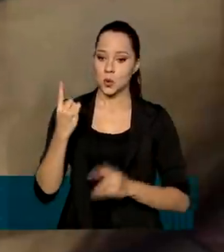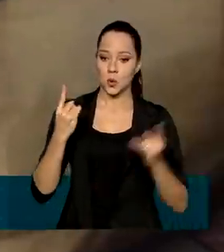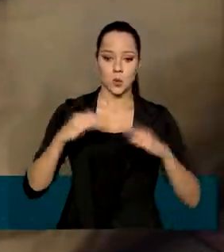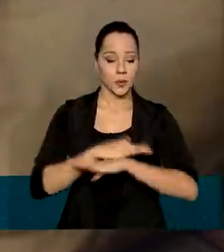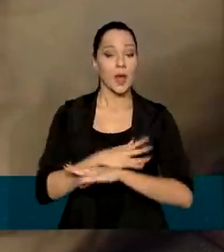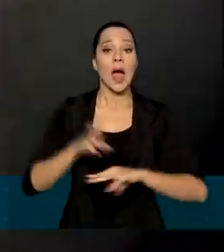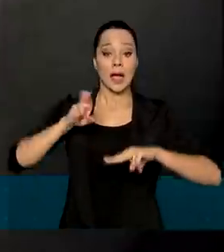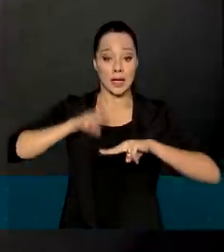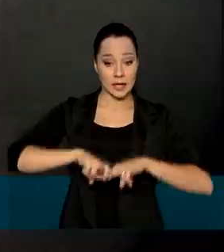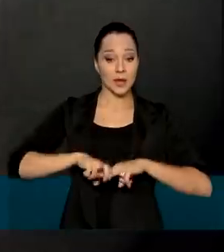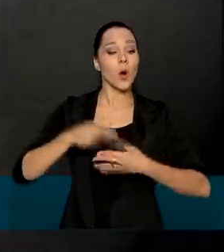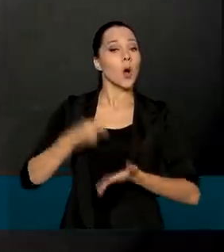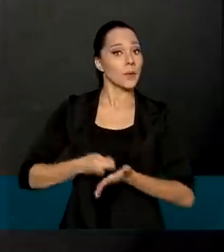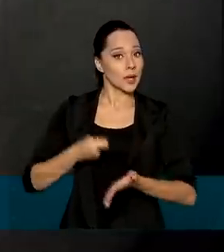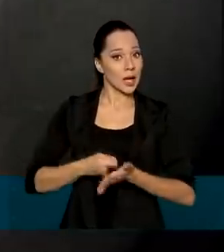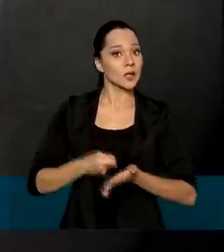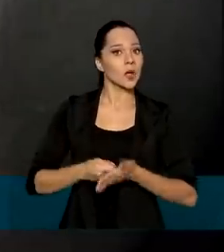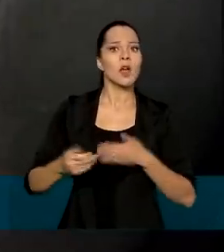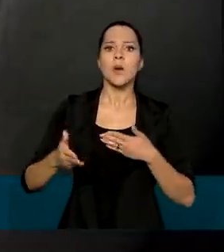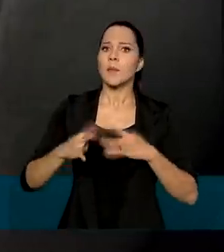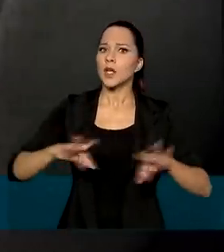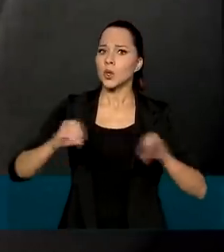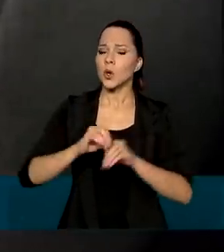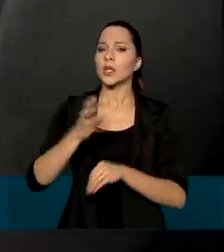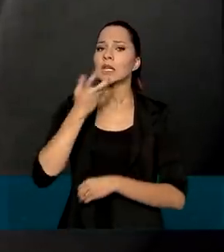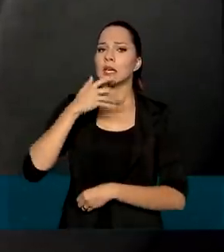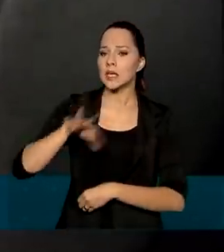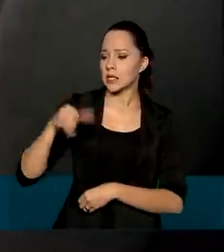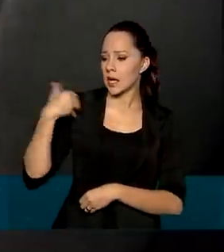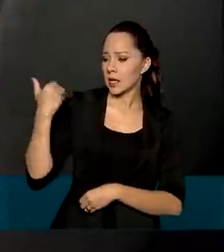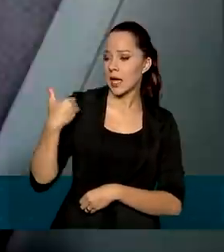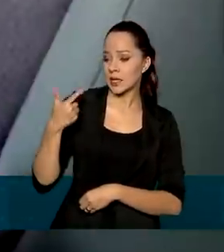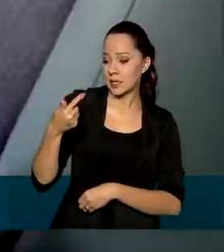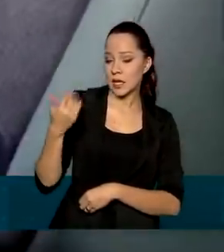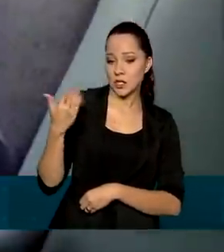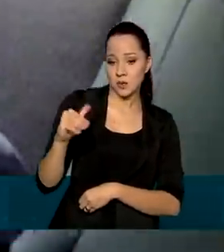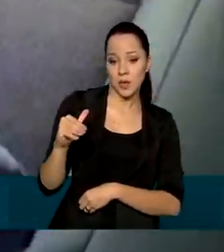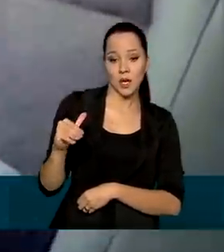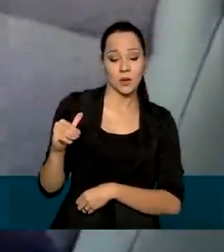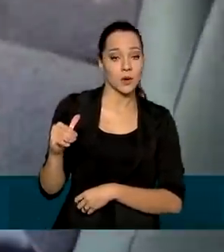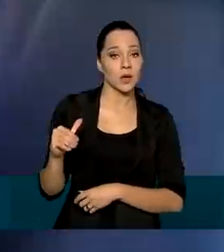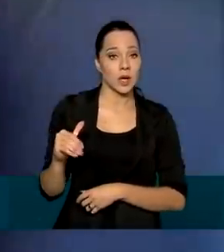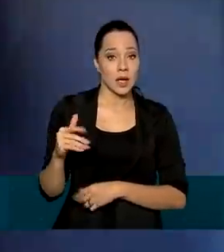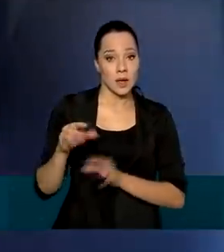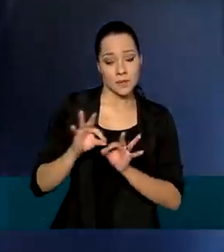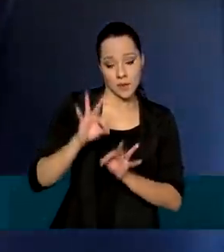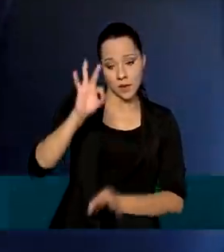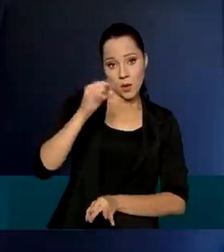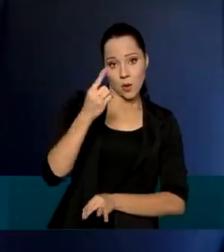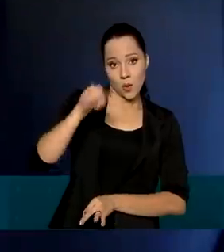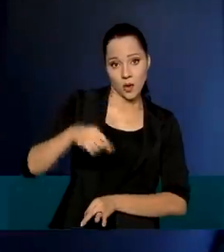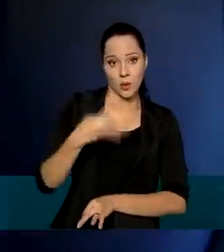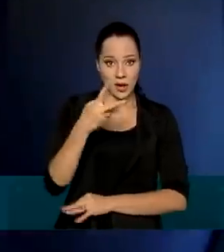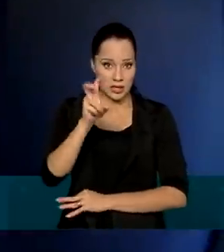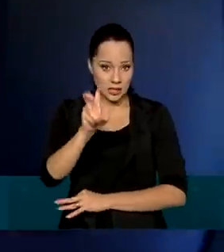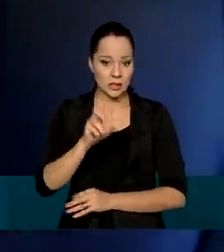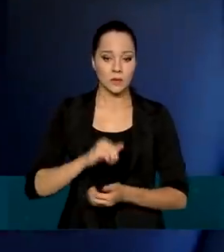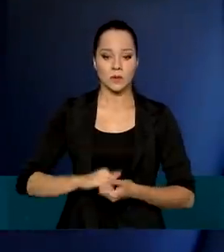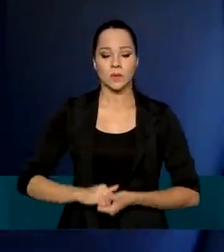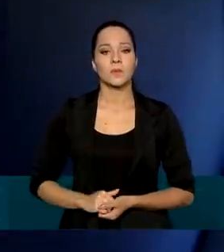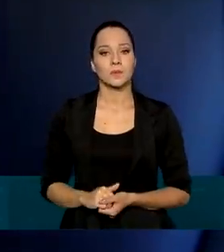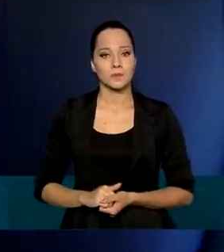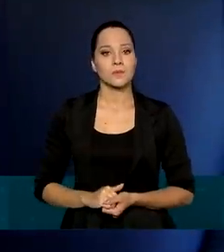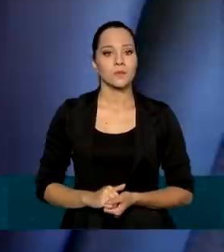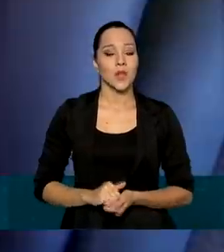cadeirinhas são obrigatórias para crianças de até 7 anos e meio, menores que 1,45 m de altura.